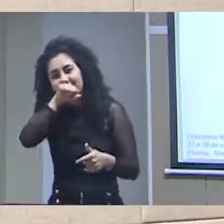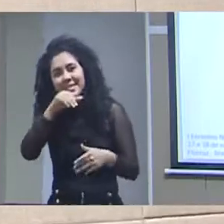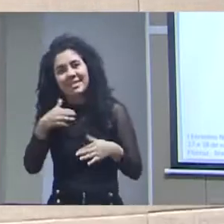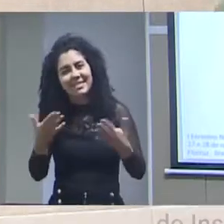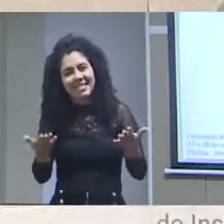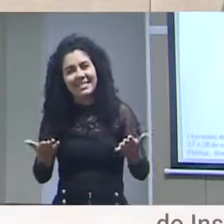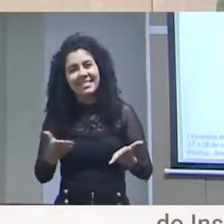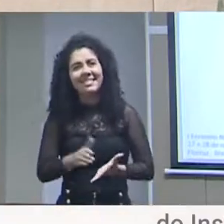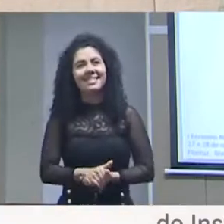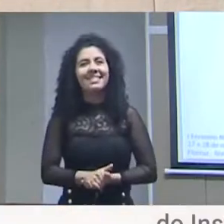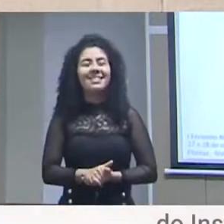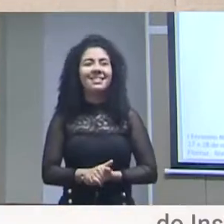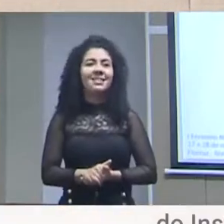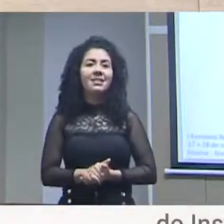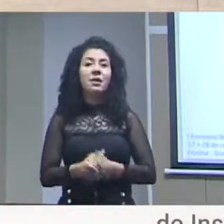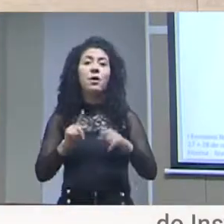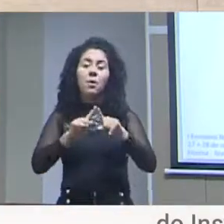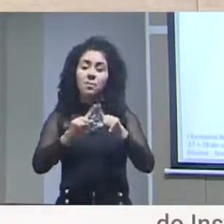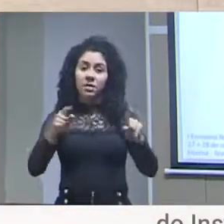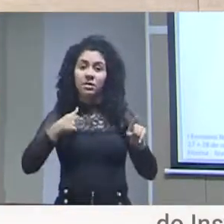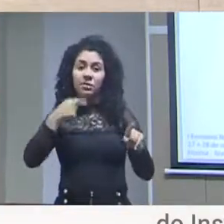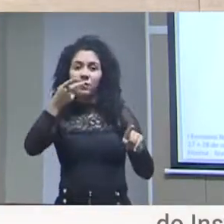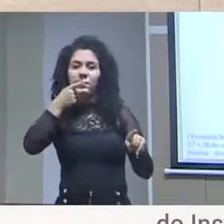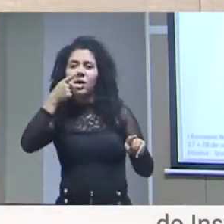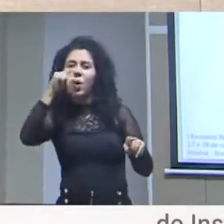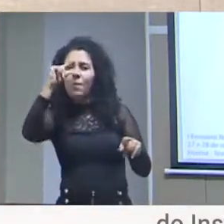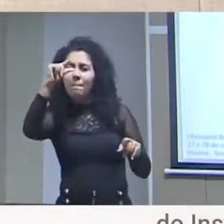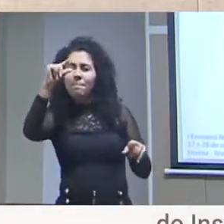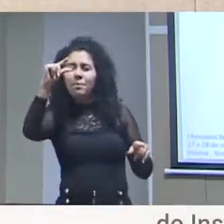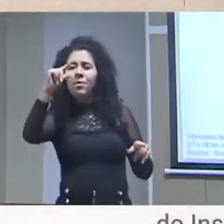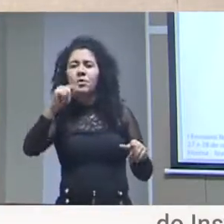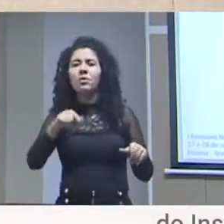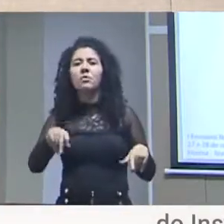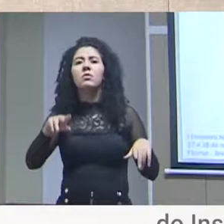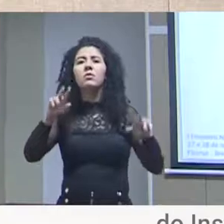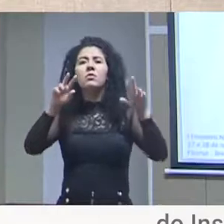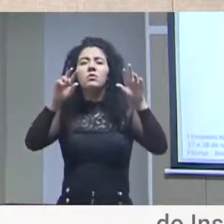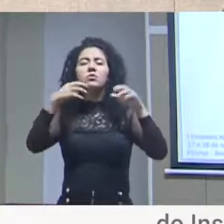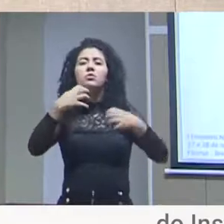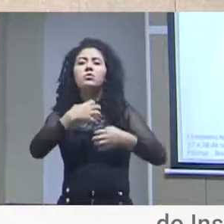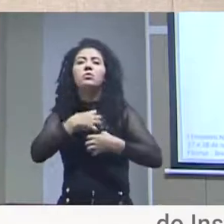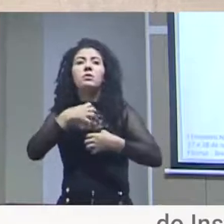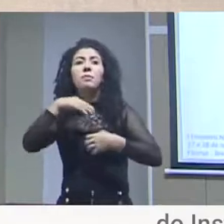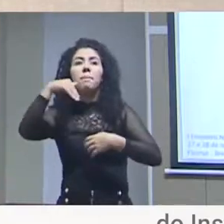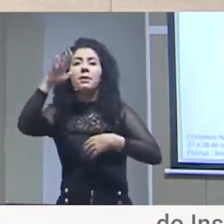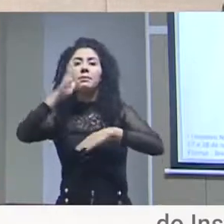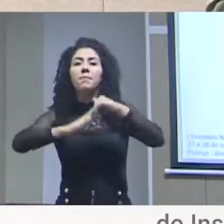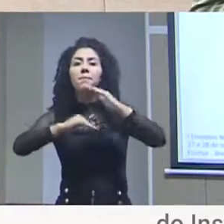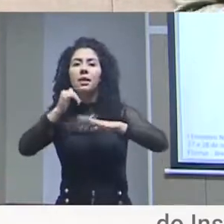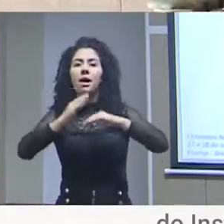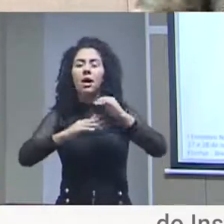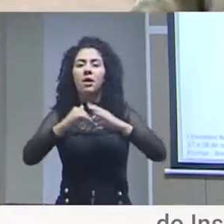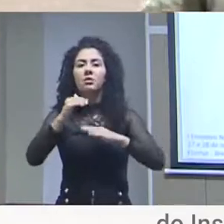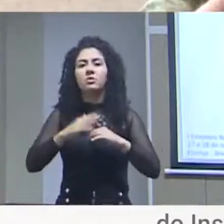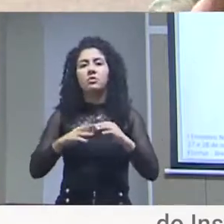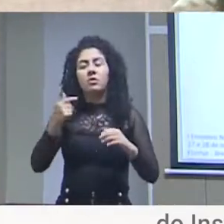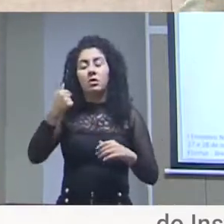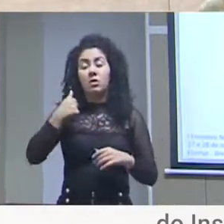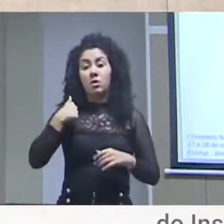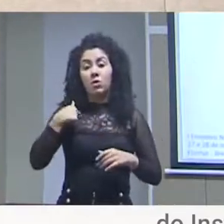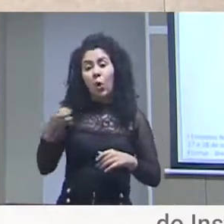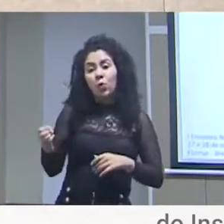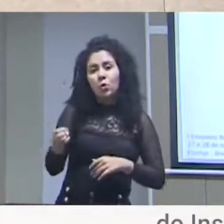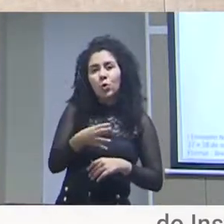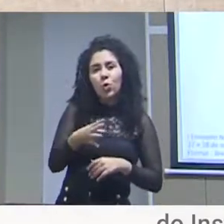para as professoras. Mas eu vou falar um pouco, talvez, de uma parte mais prática, eu sou relativamente novo